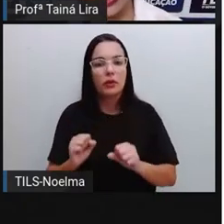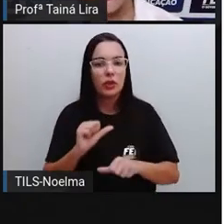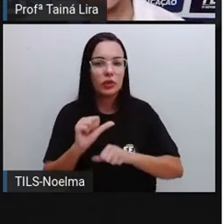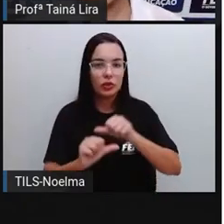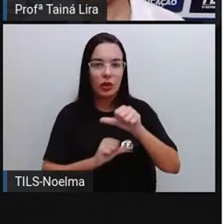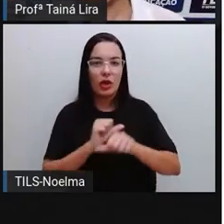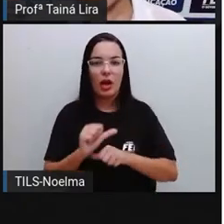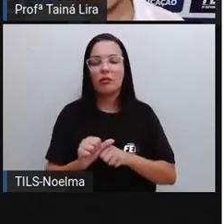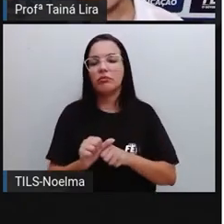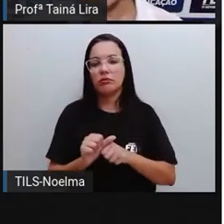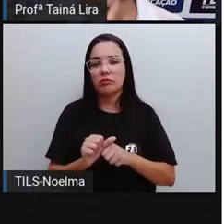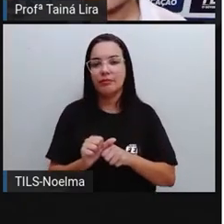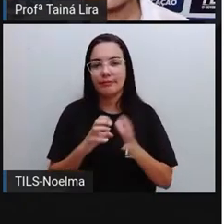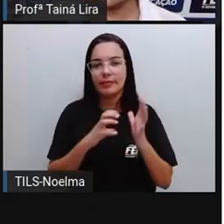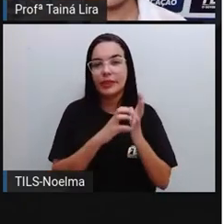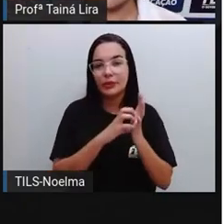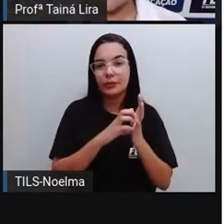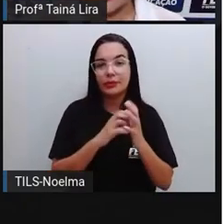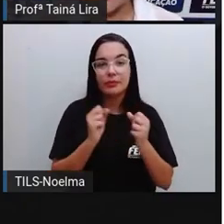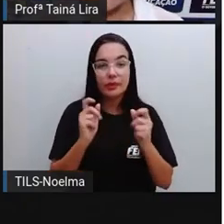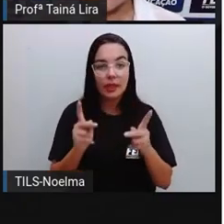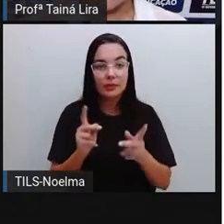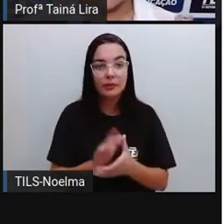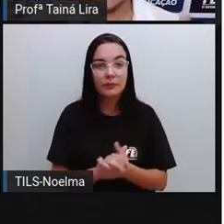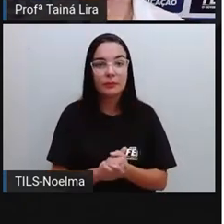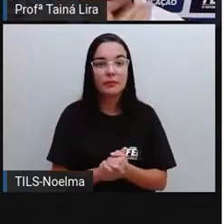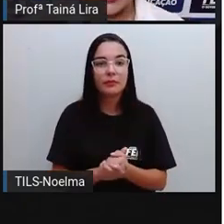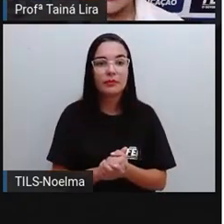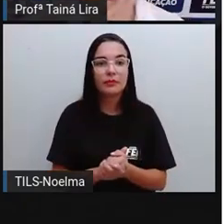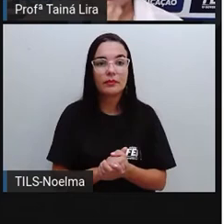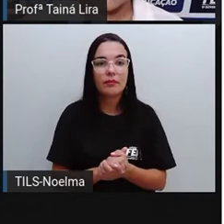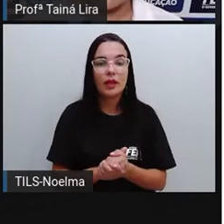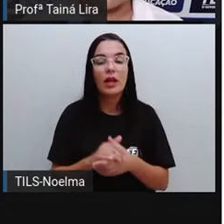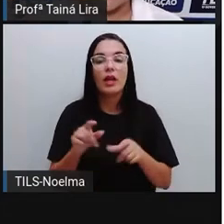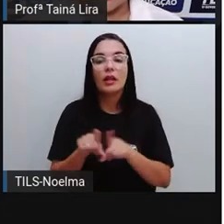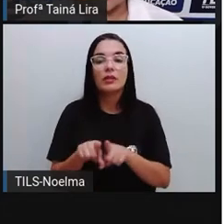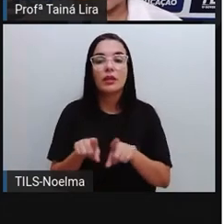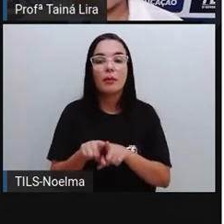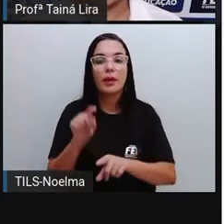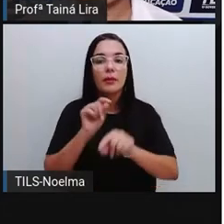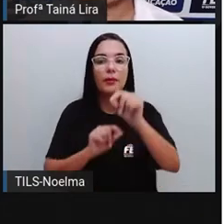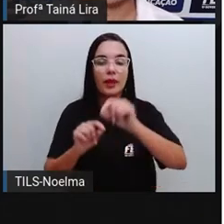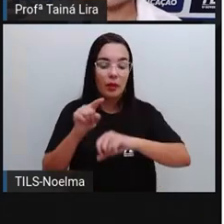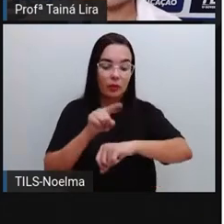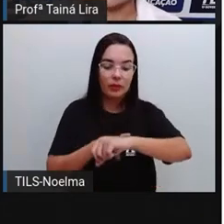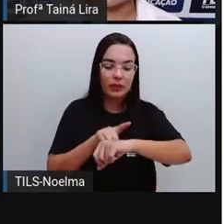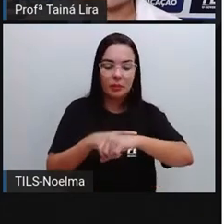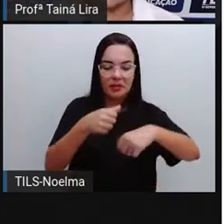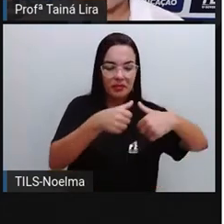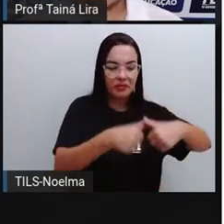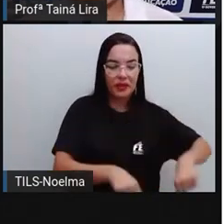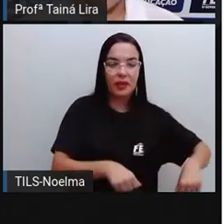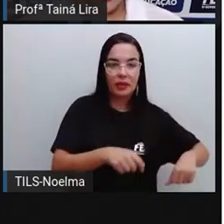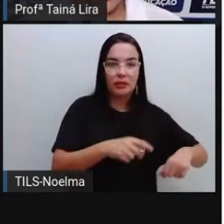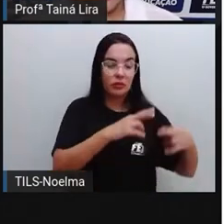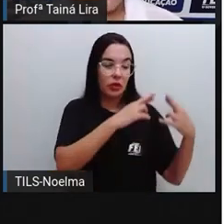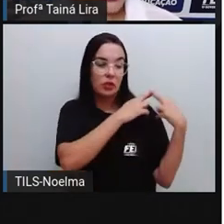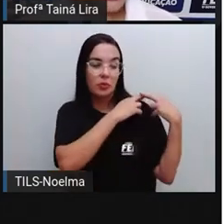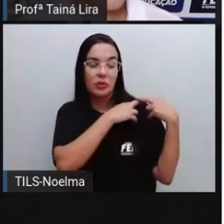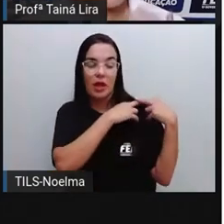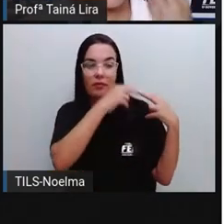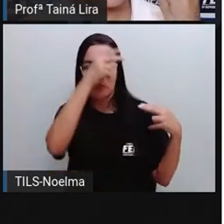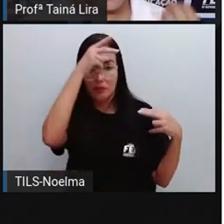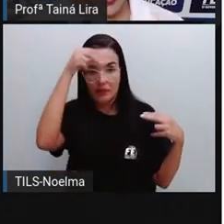partido, tá? E a eleição, tá, o tempo que ele vai ficar ali como gestor, né, da cidade, no caso do